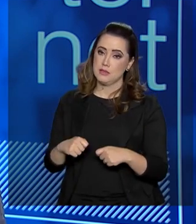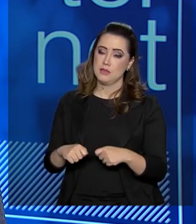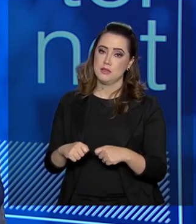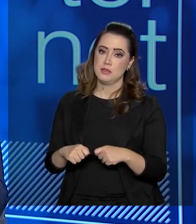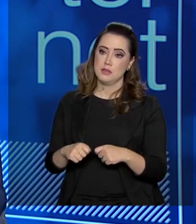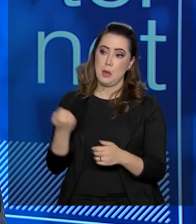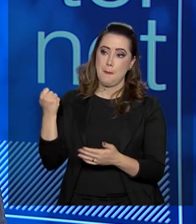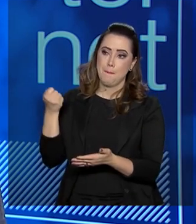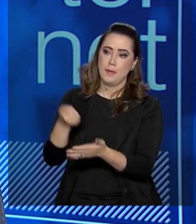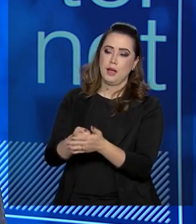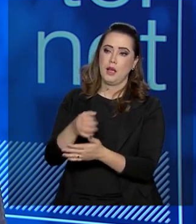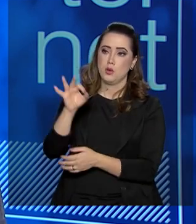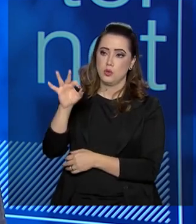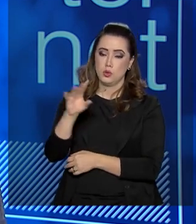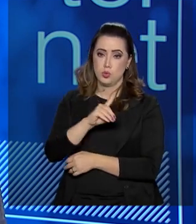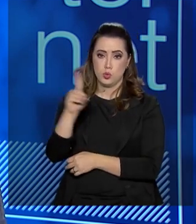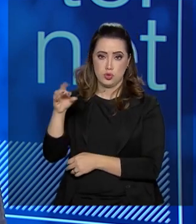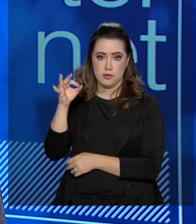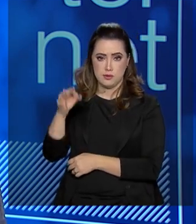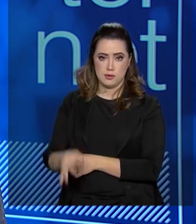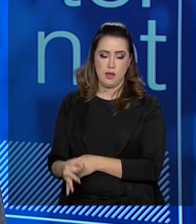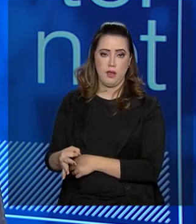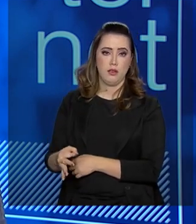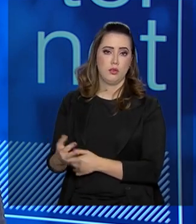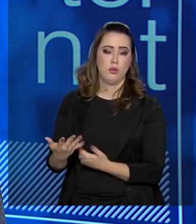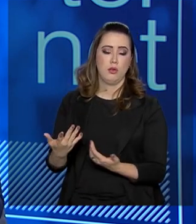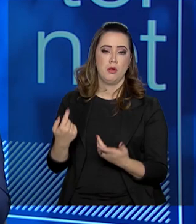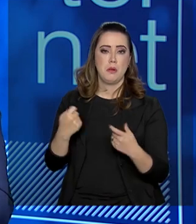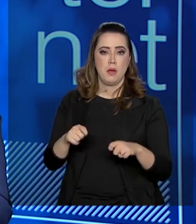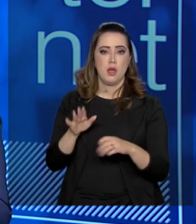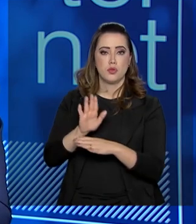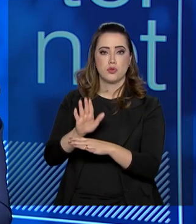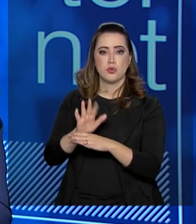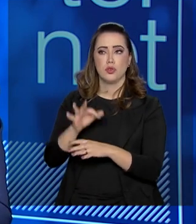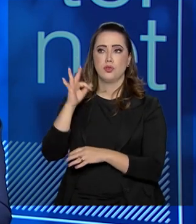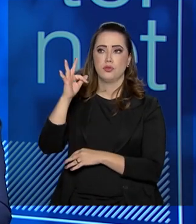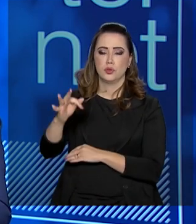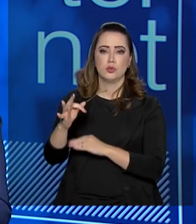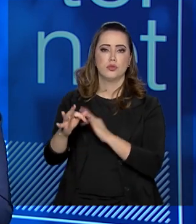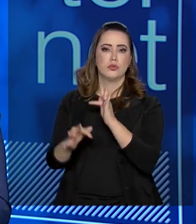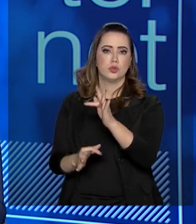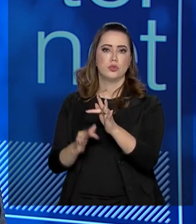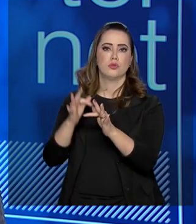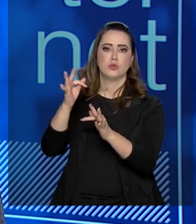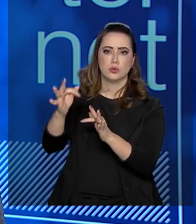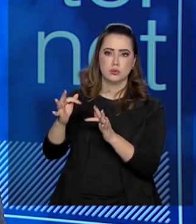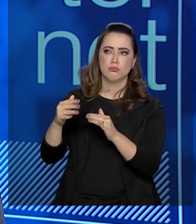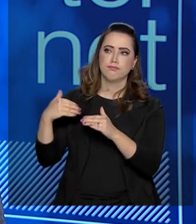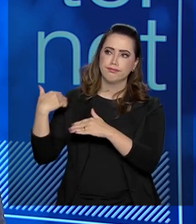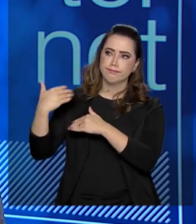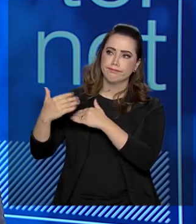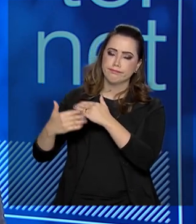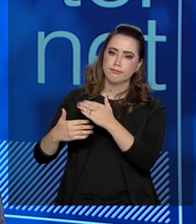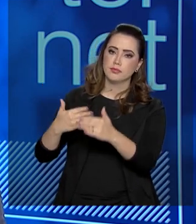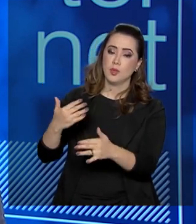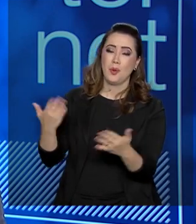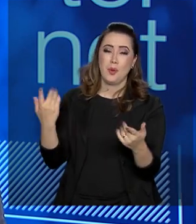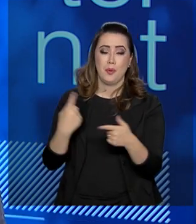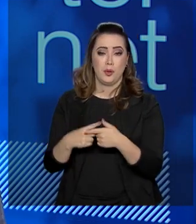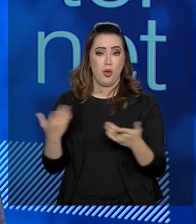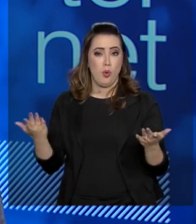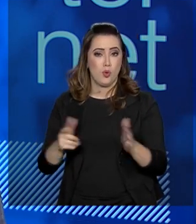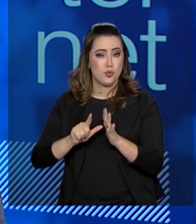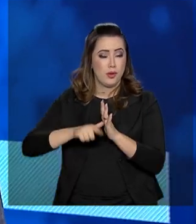ao pagar em dia um financiamento FIES, estão ajudando as próximas gerações. Então, hoje, a inadimplência,